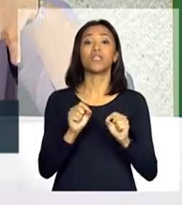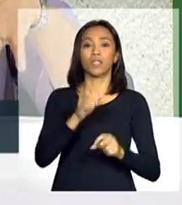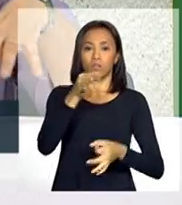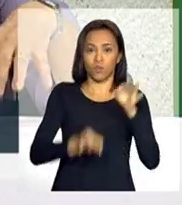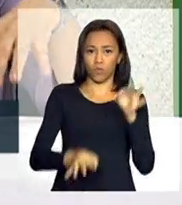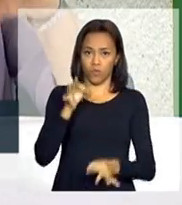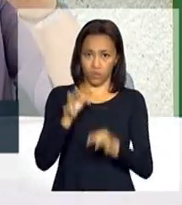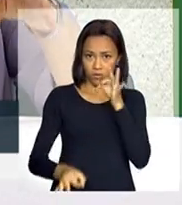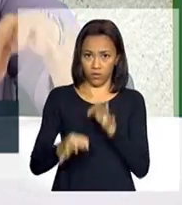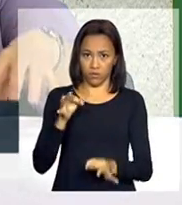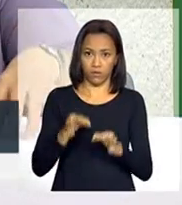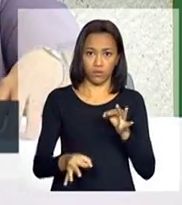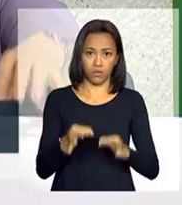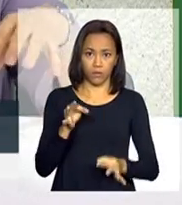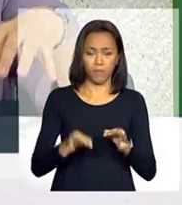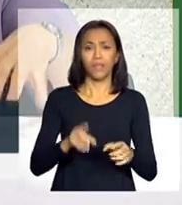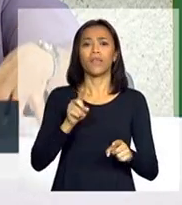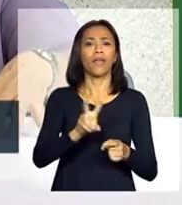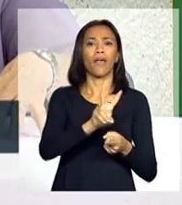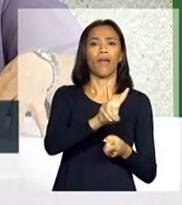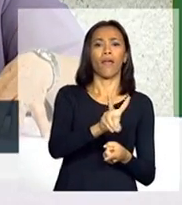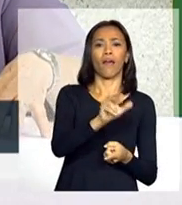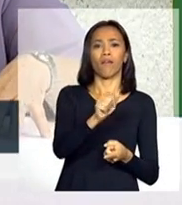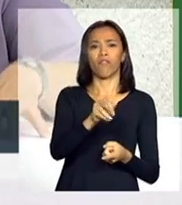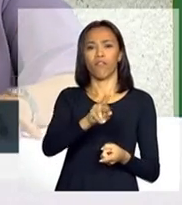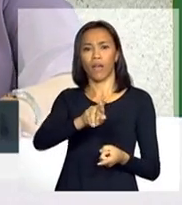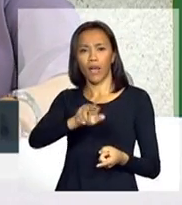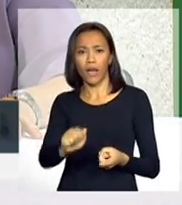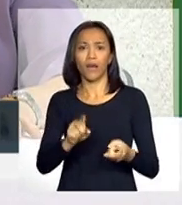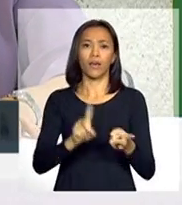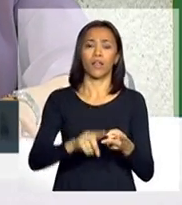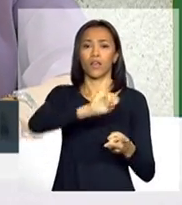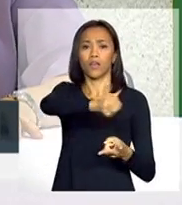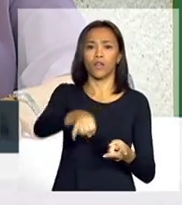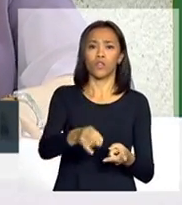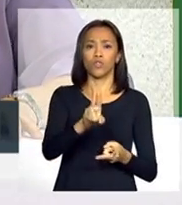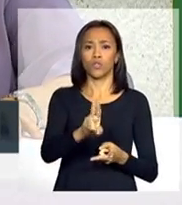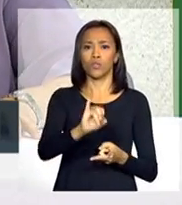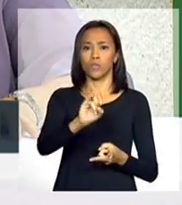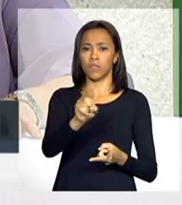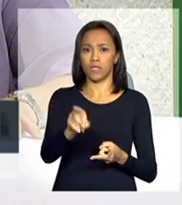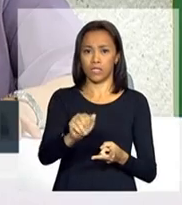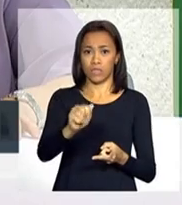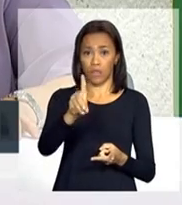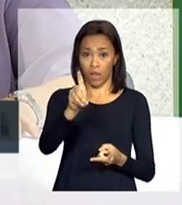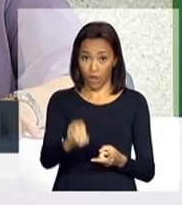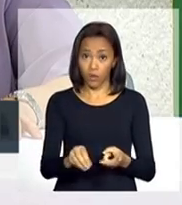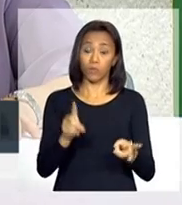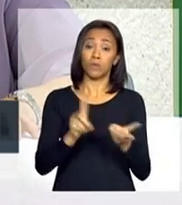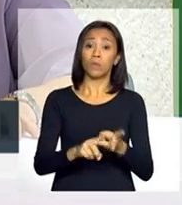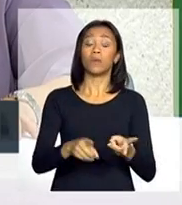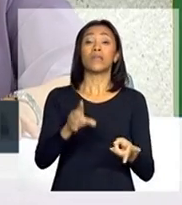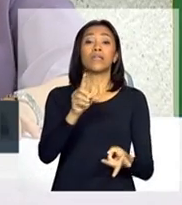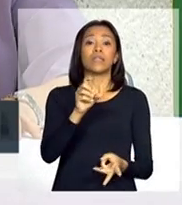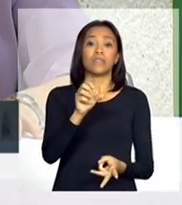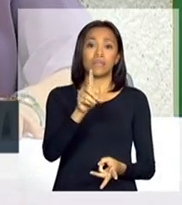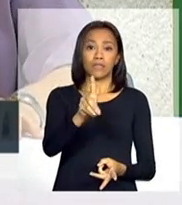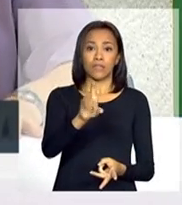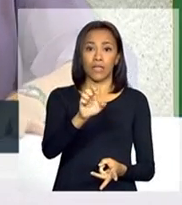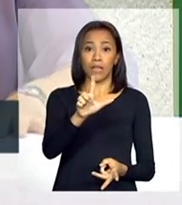que são as varas, os usados, as da segurança, as delegacia,